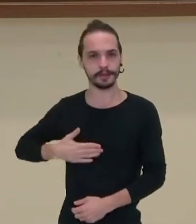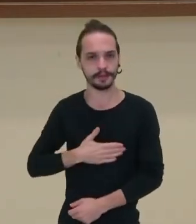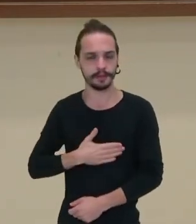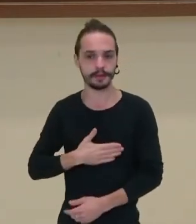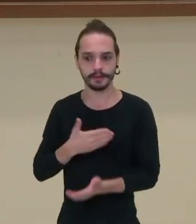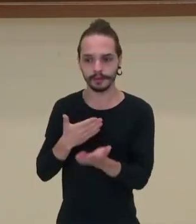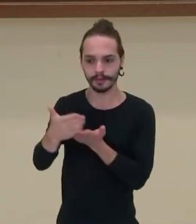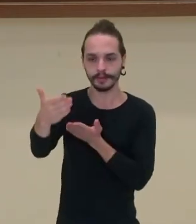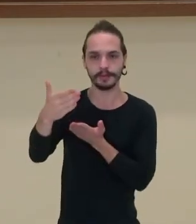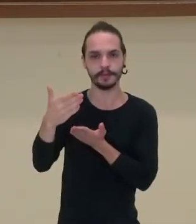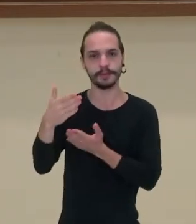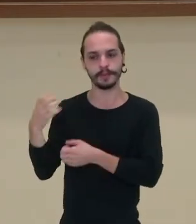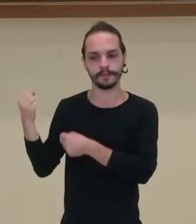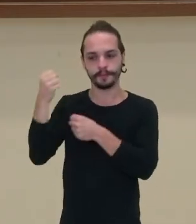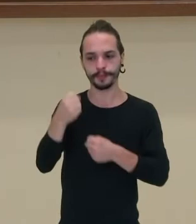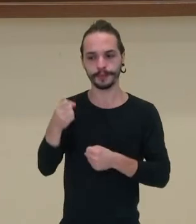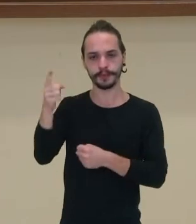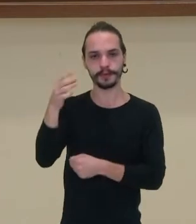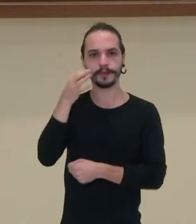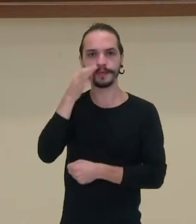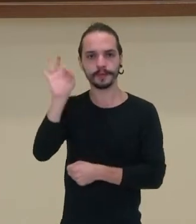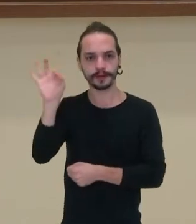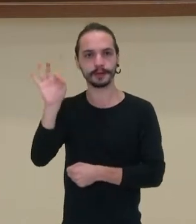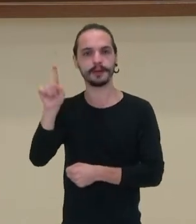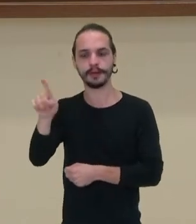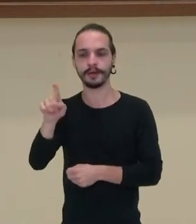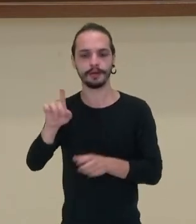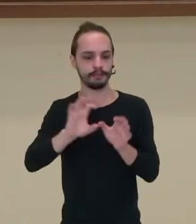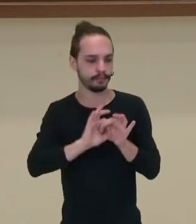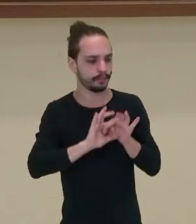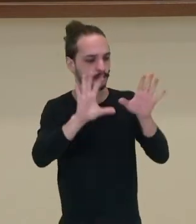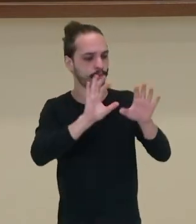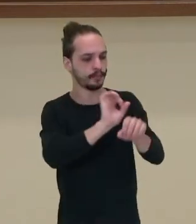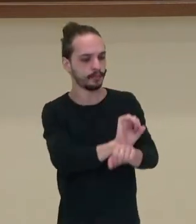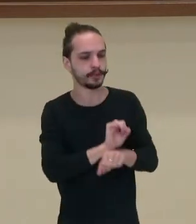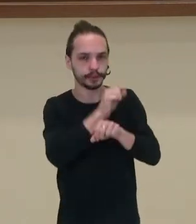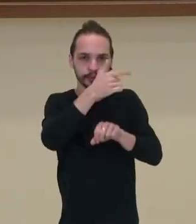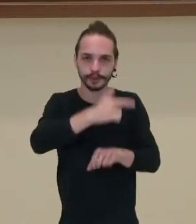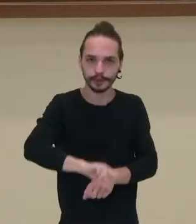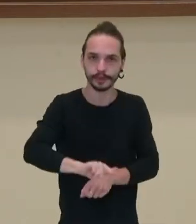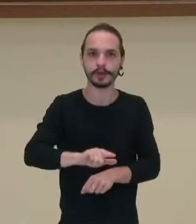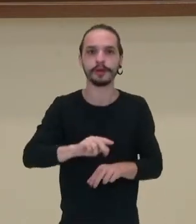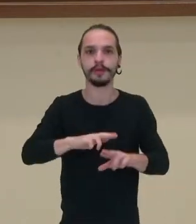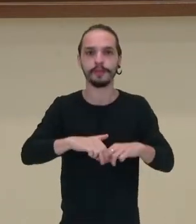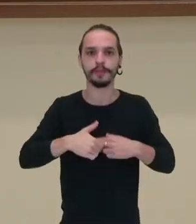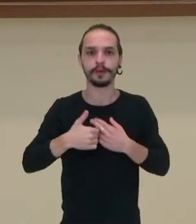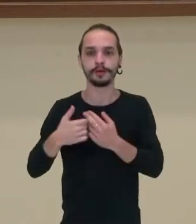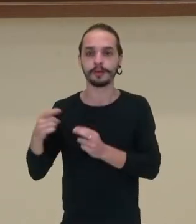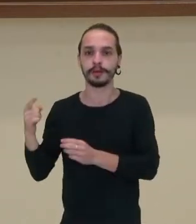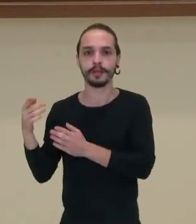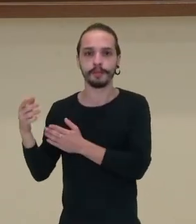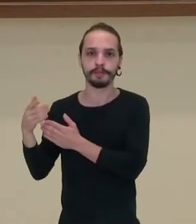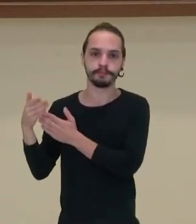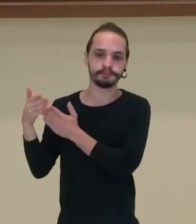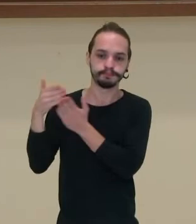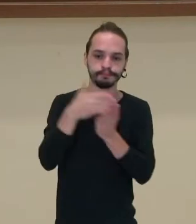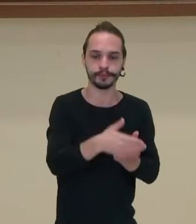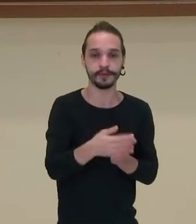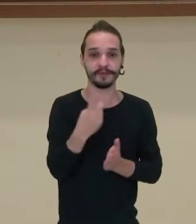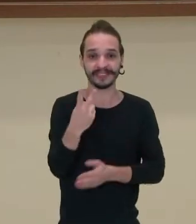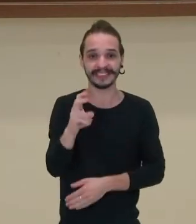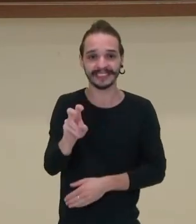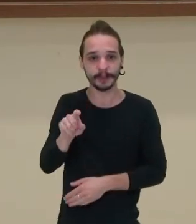França, ele vai voltar a permitir a escravidão nas colônias. Com isso, ele manda no destacamento para cá de 25 mil homens,